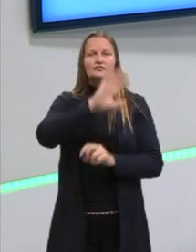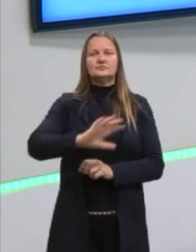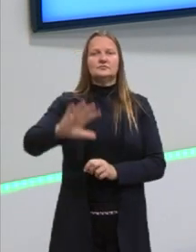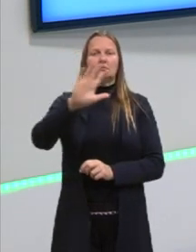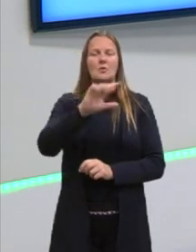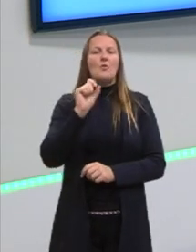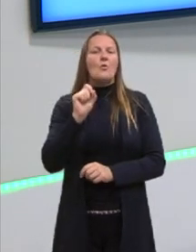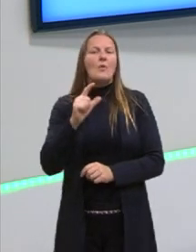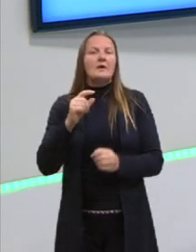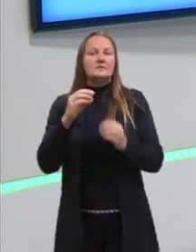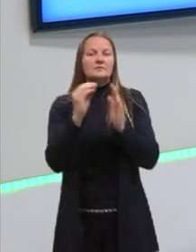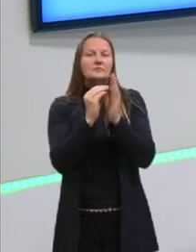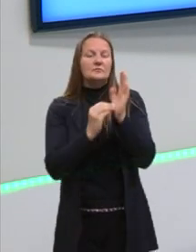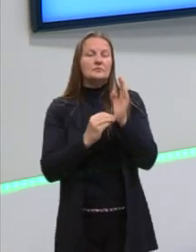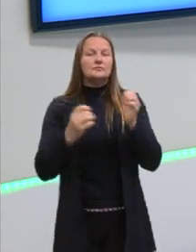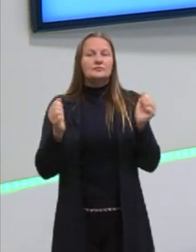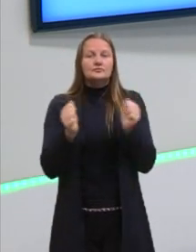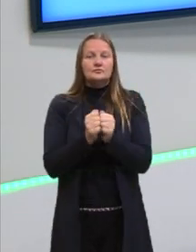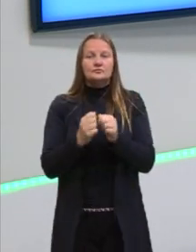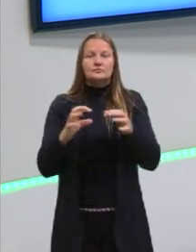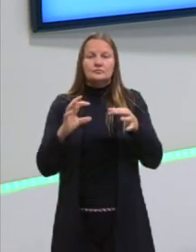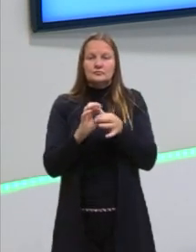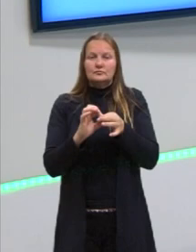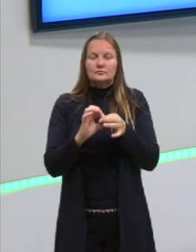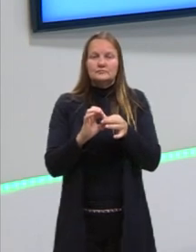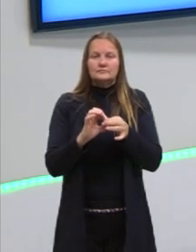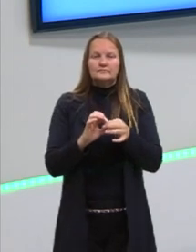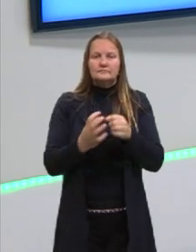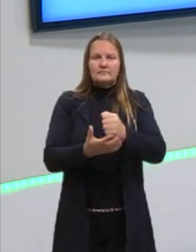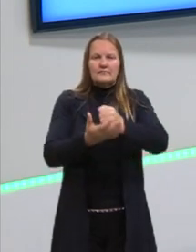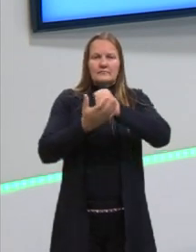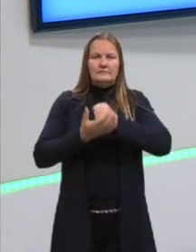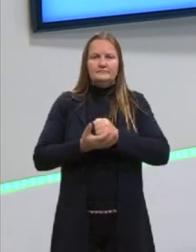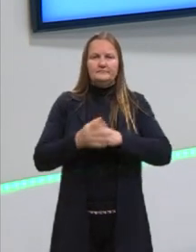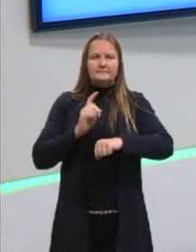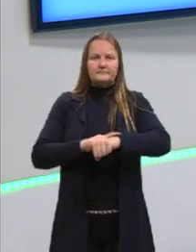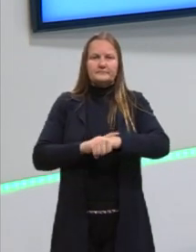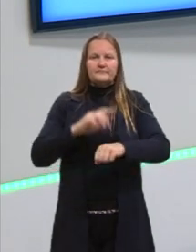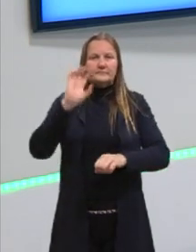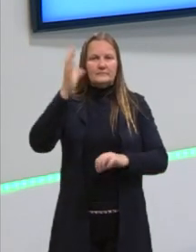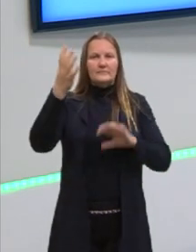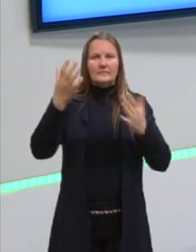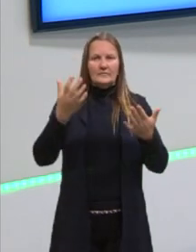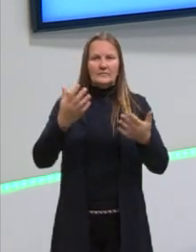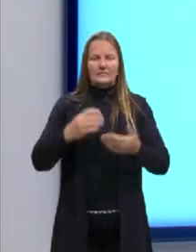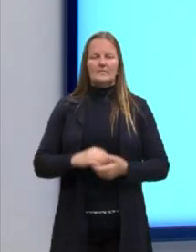quais os conteúdos que eu posso recorrer para ajudar na hora da minha resolução.